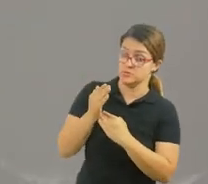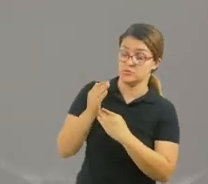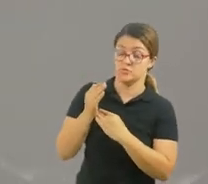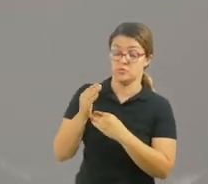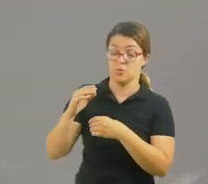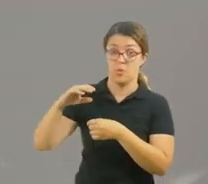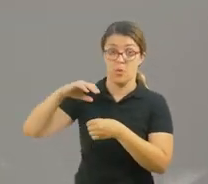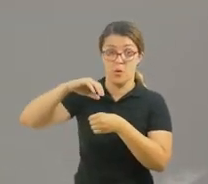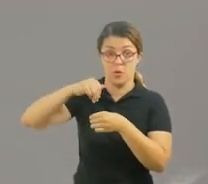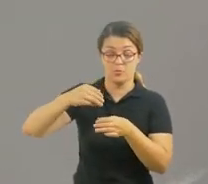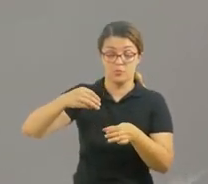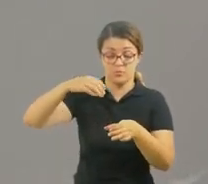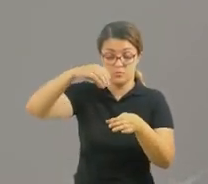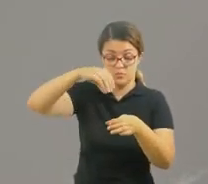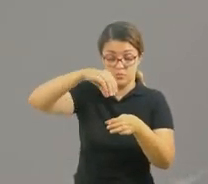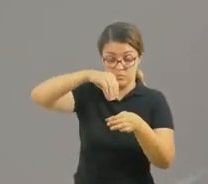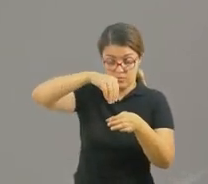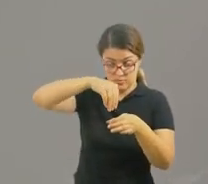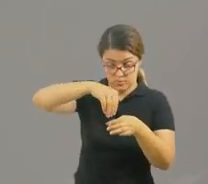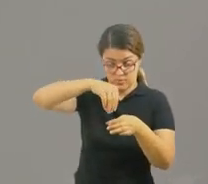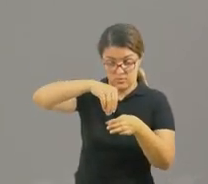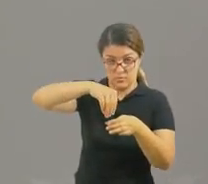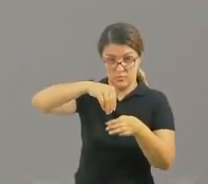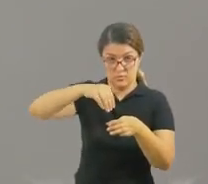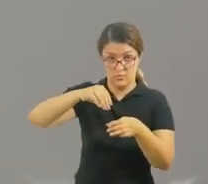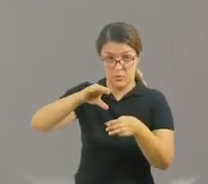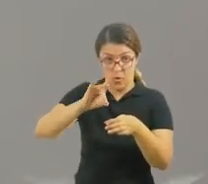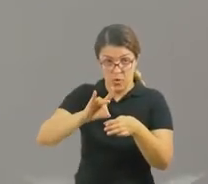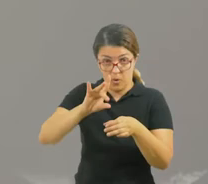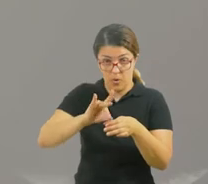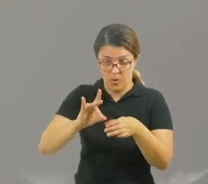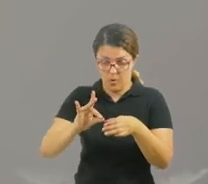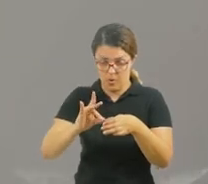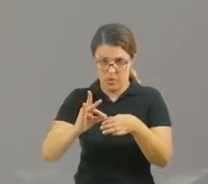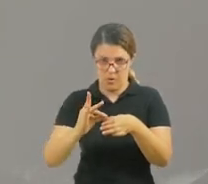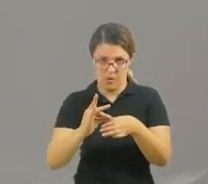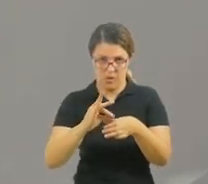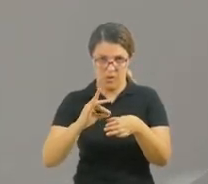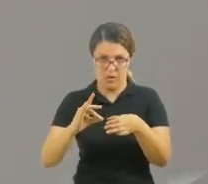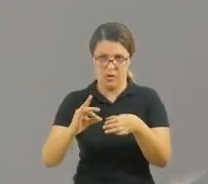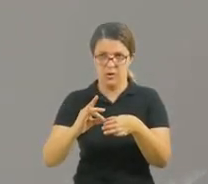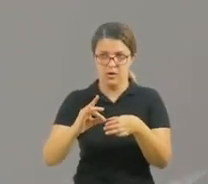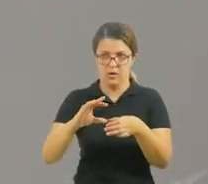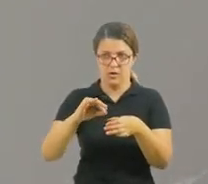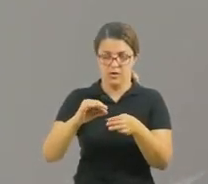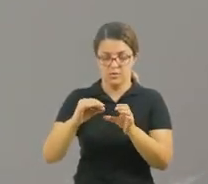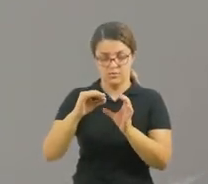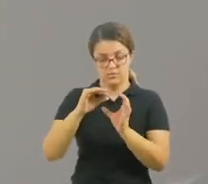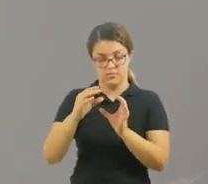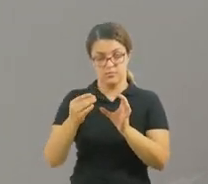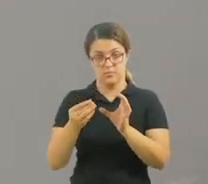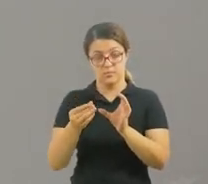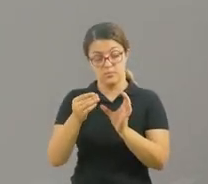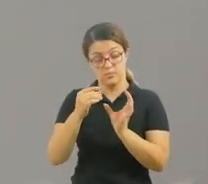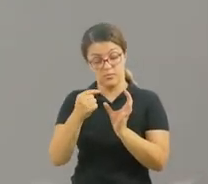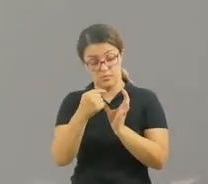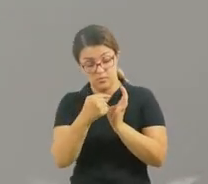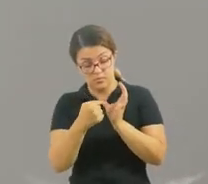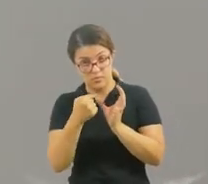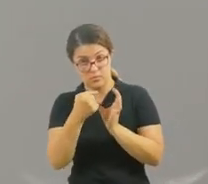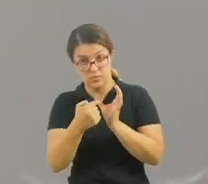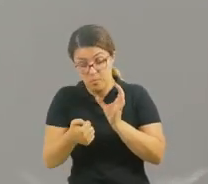tampinha no CD. Colem a tampinha bem no centro do CD e atrás vocês vão